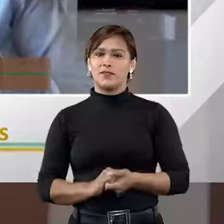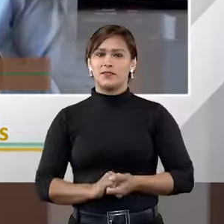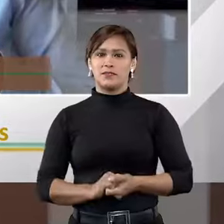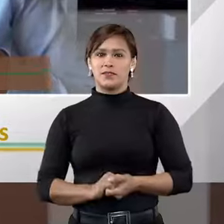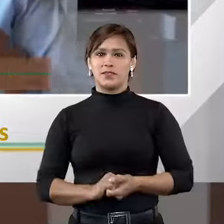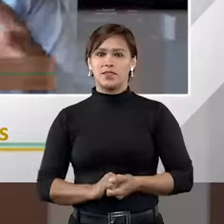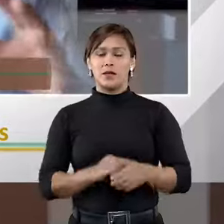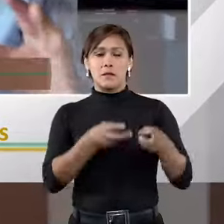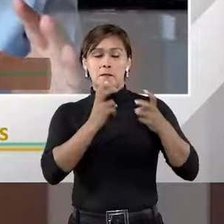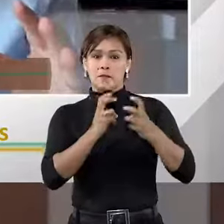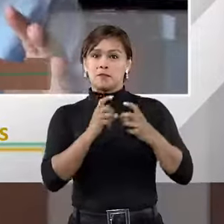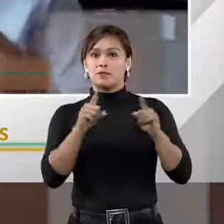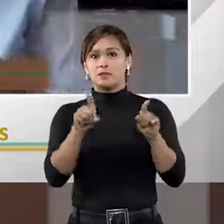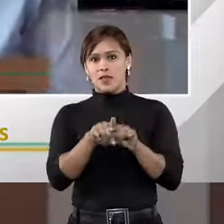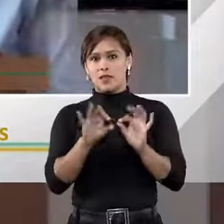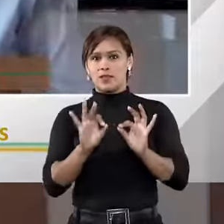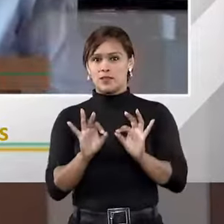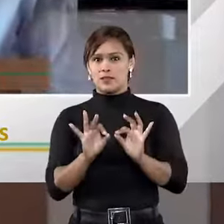Veja,